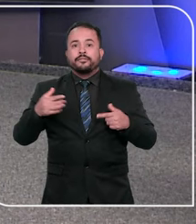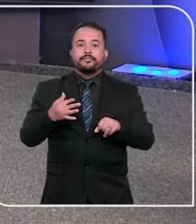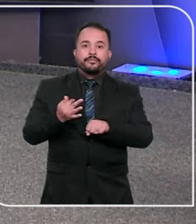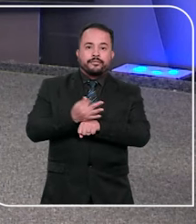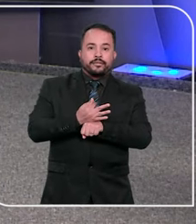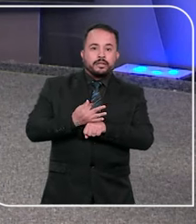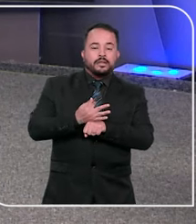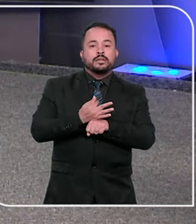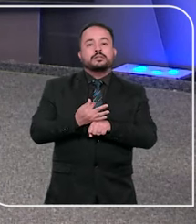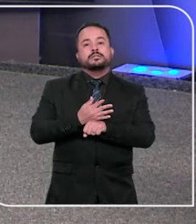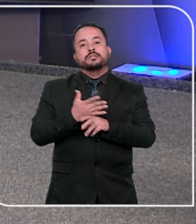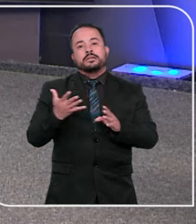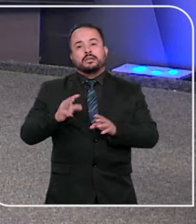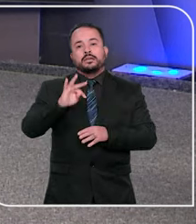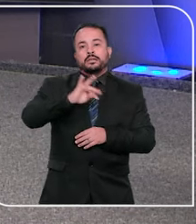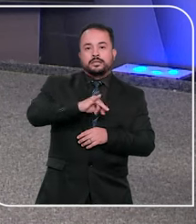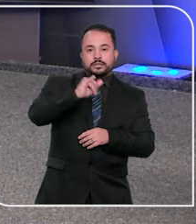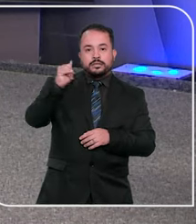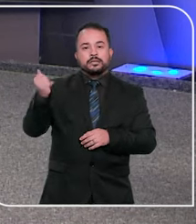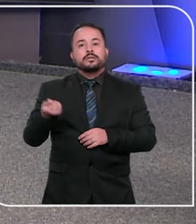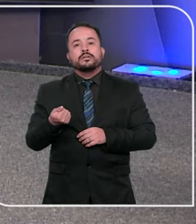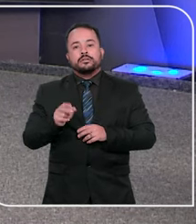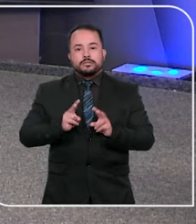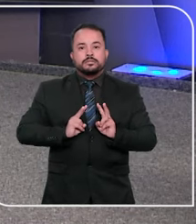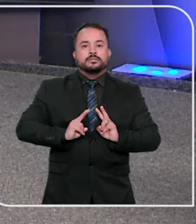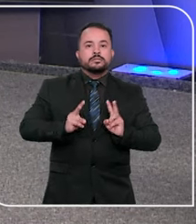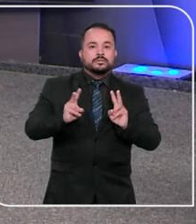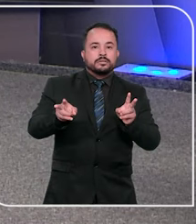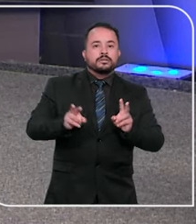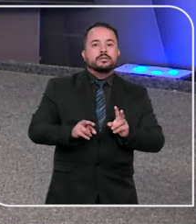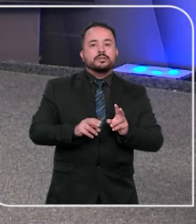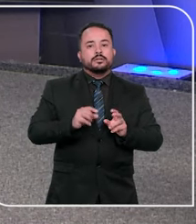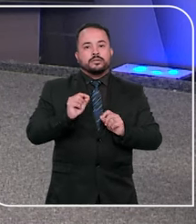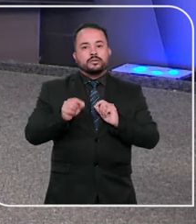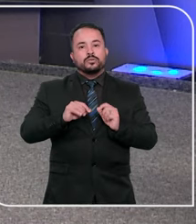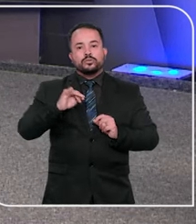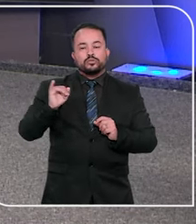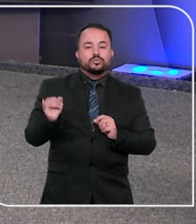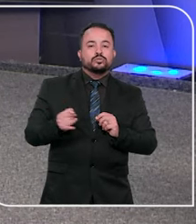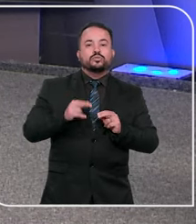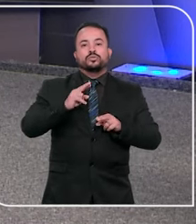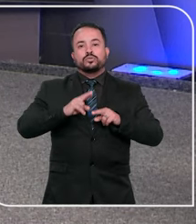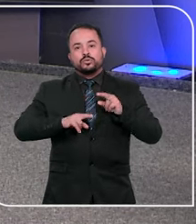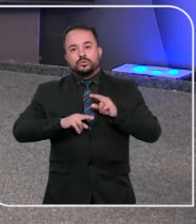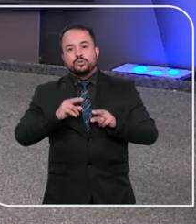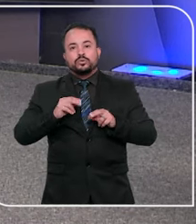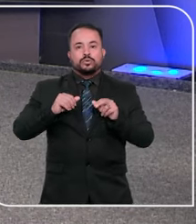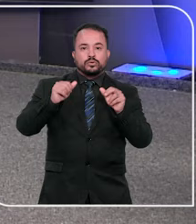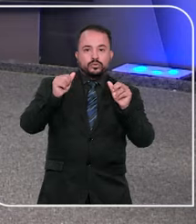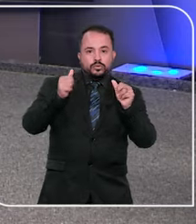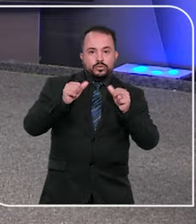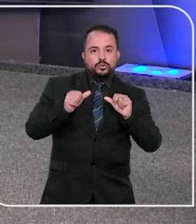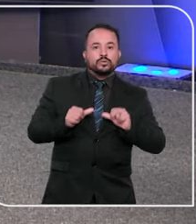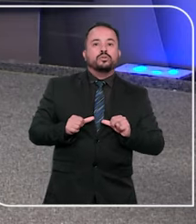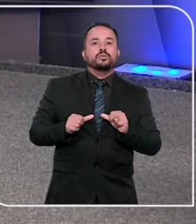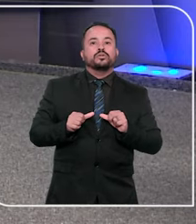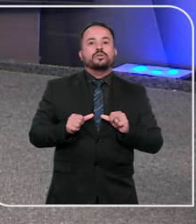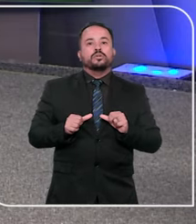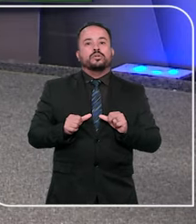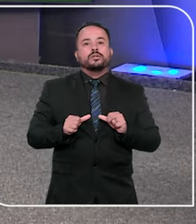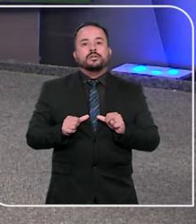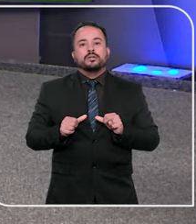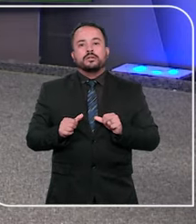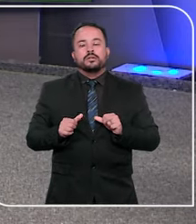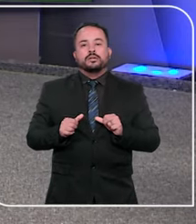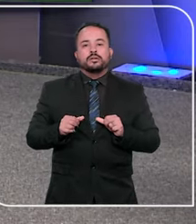semana das férias forenses mas o STJ continua funcionando em regime de plantão no mês de julho para a análise